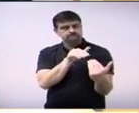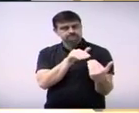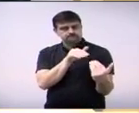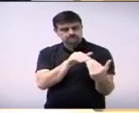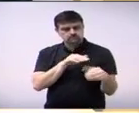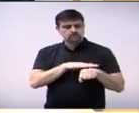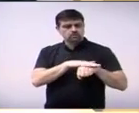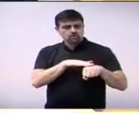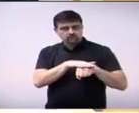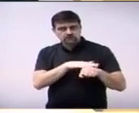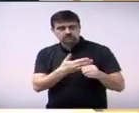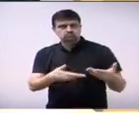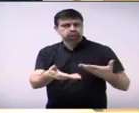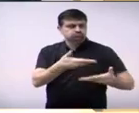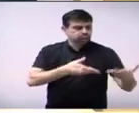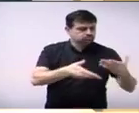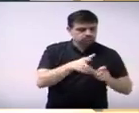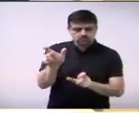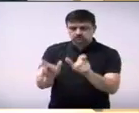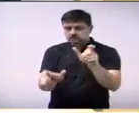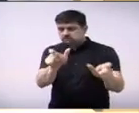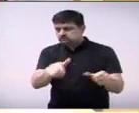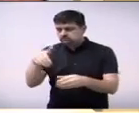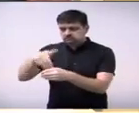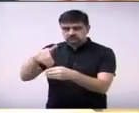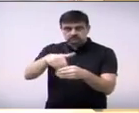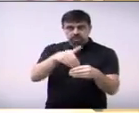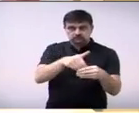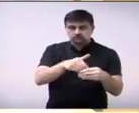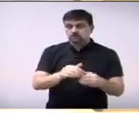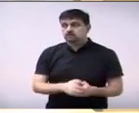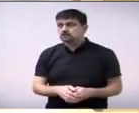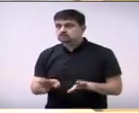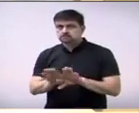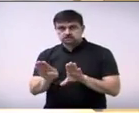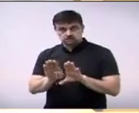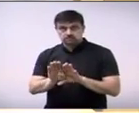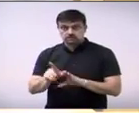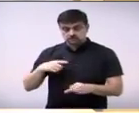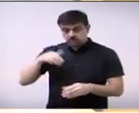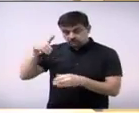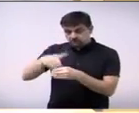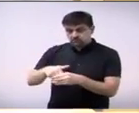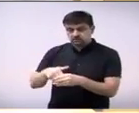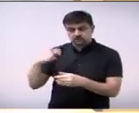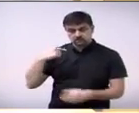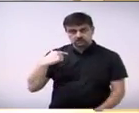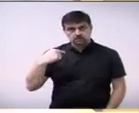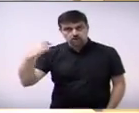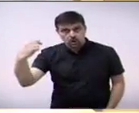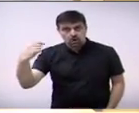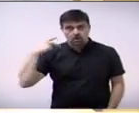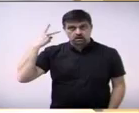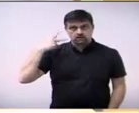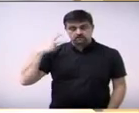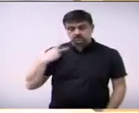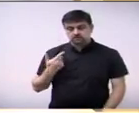Tenho conversado muito com os meus eleitores, com a população de Paulina, mesmo que não são os meus eleitores, porque a gente tem que respeitar os